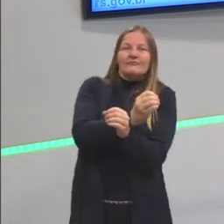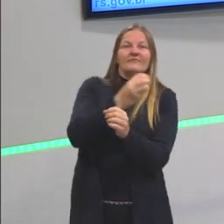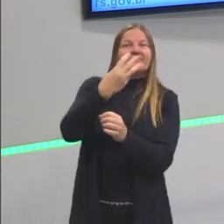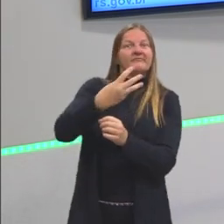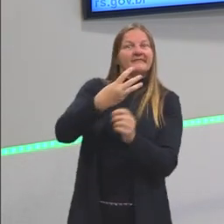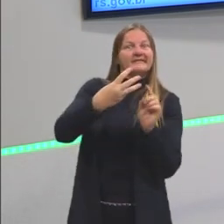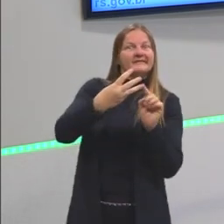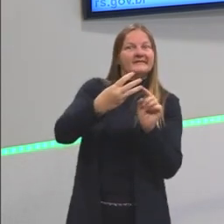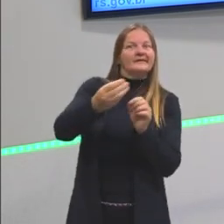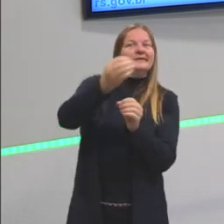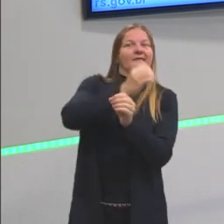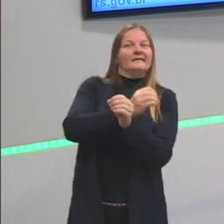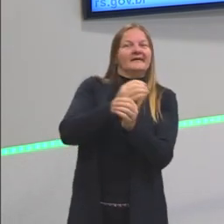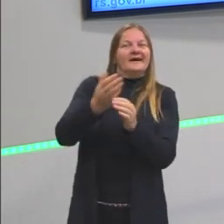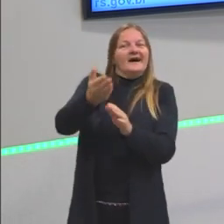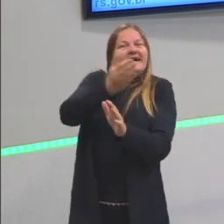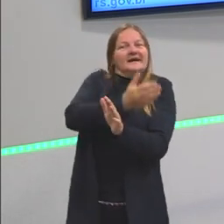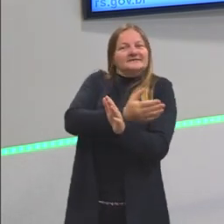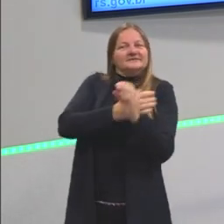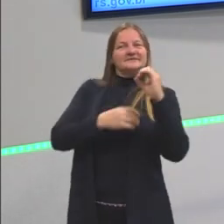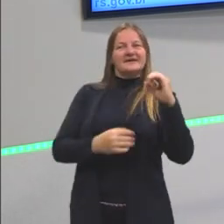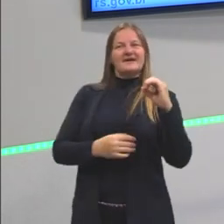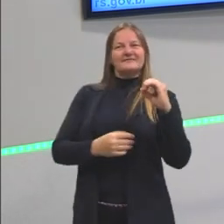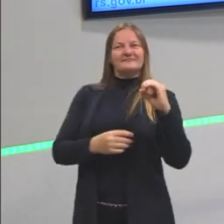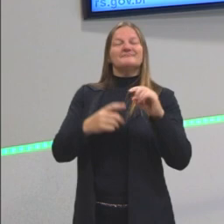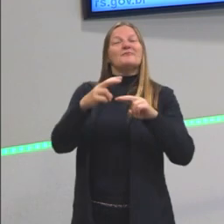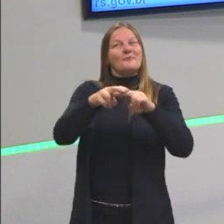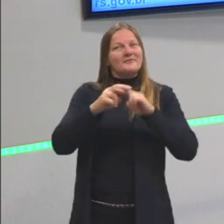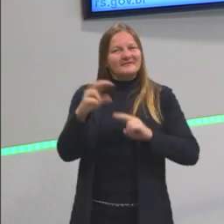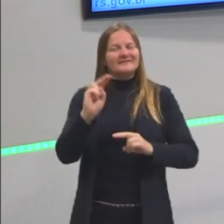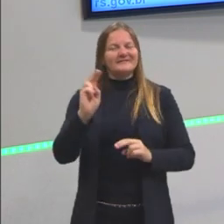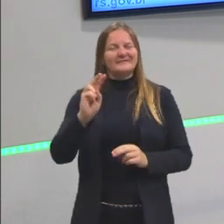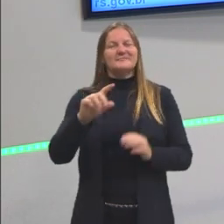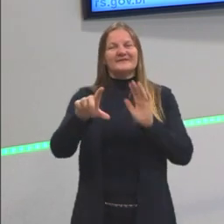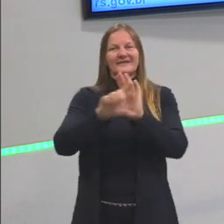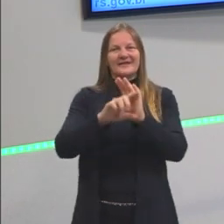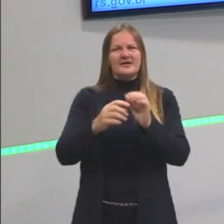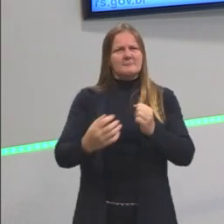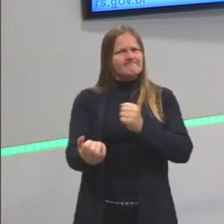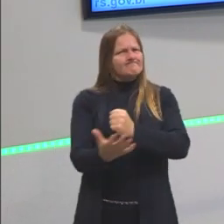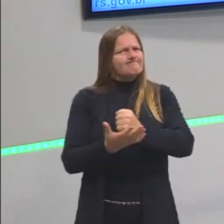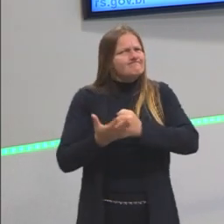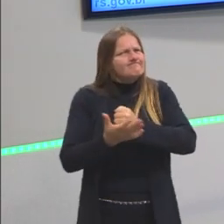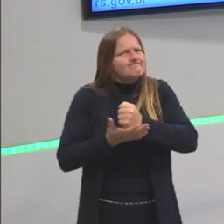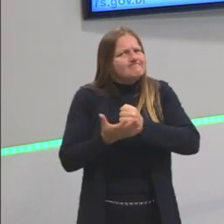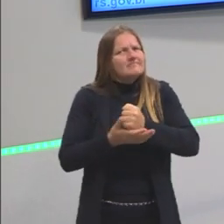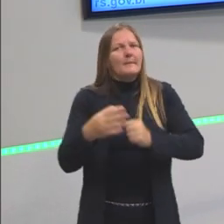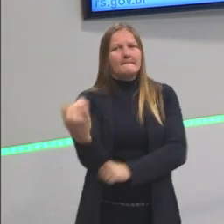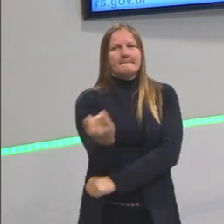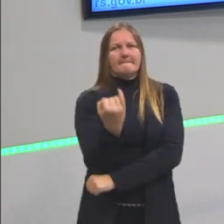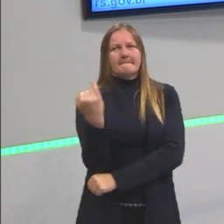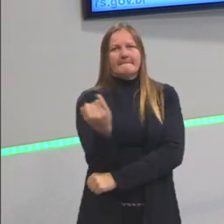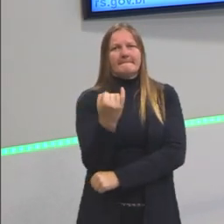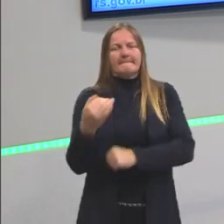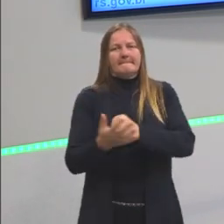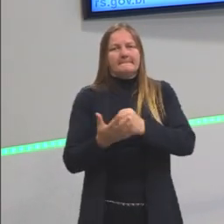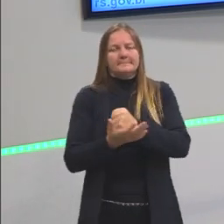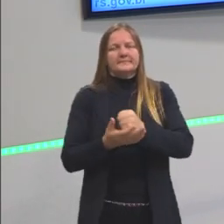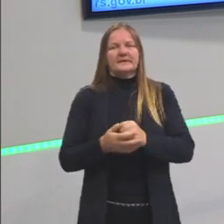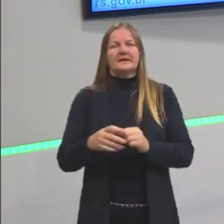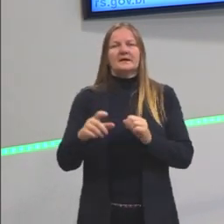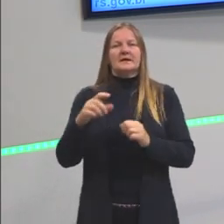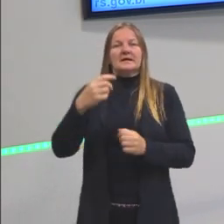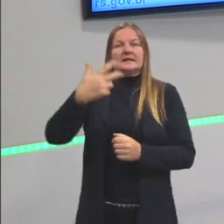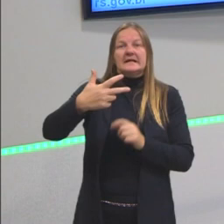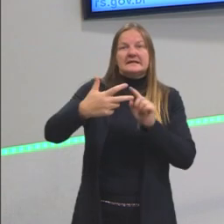porque a Lei Zero é uma lei mais fundamental. Então, por isso, eles, ao invés de chamar